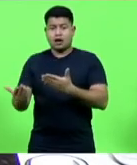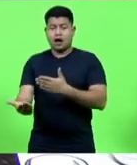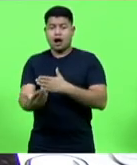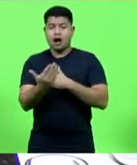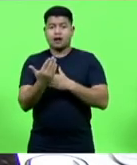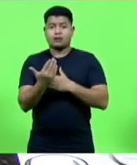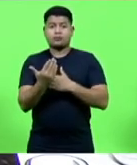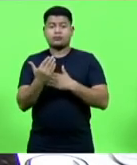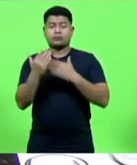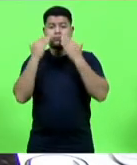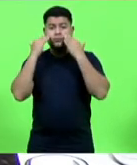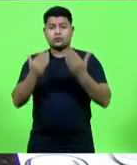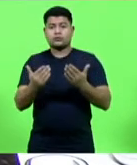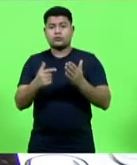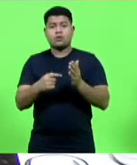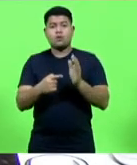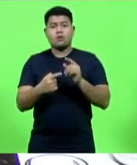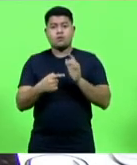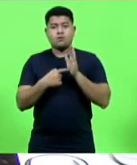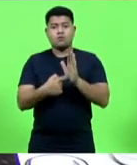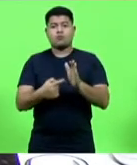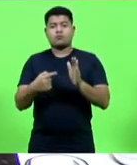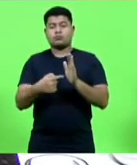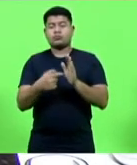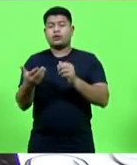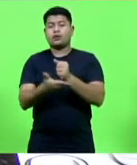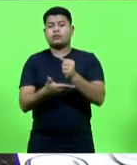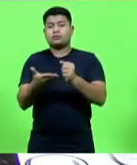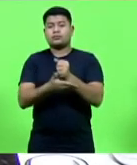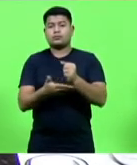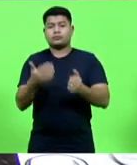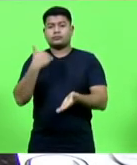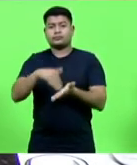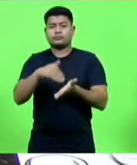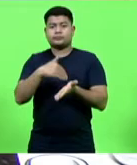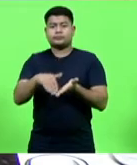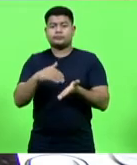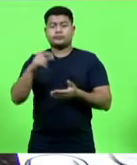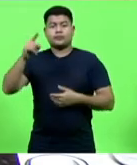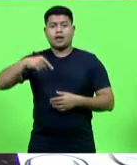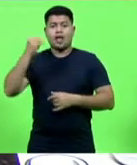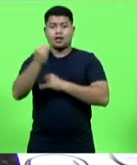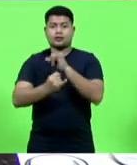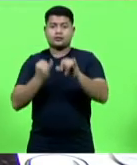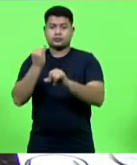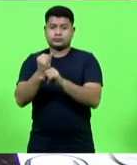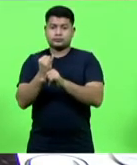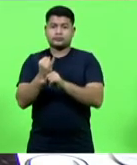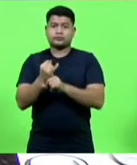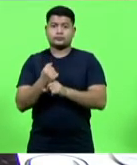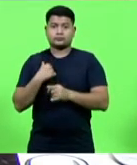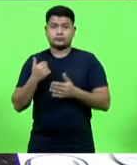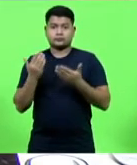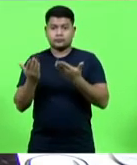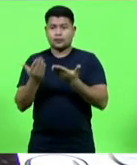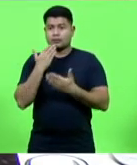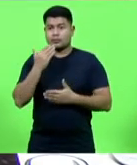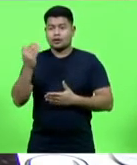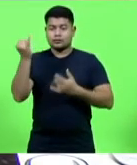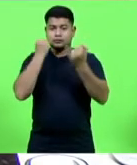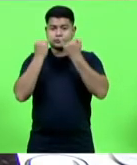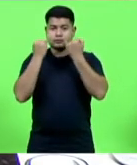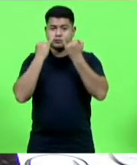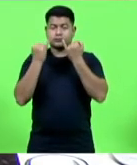uma das pautas, um dos fundamentos importantes da secretaria é a internet. E assim eu faço esse pedido de informação